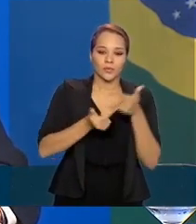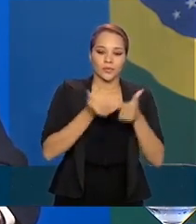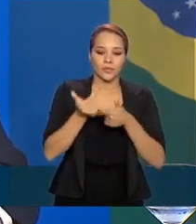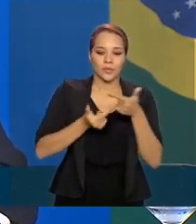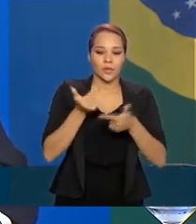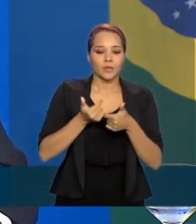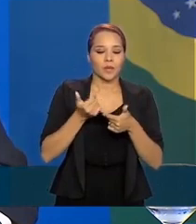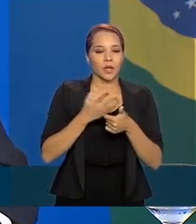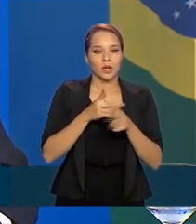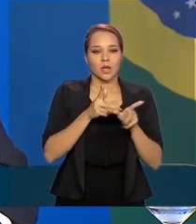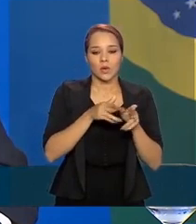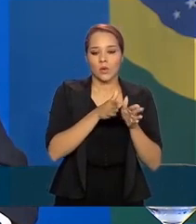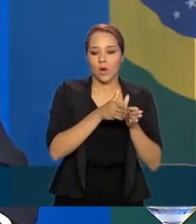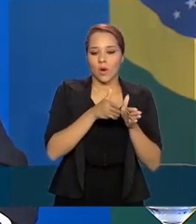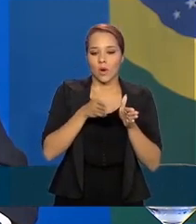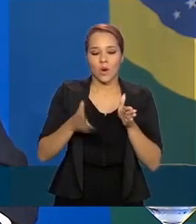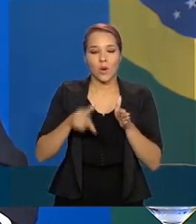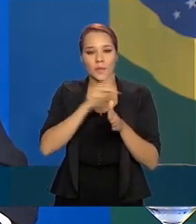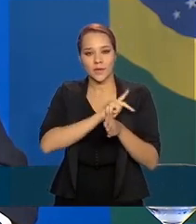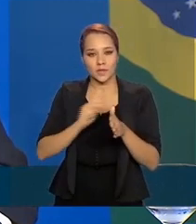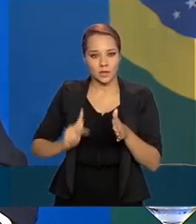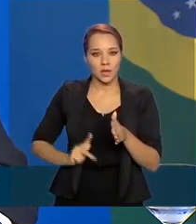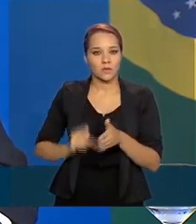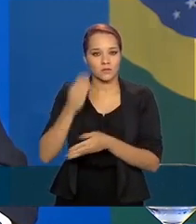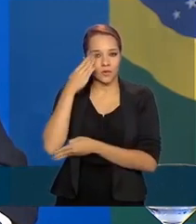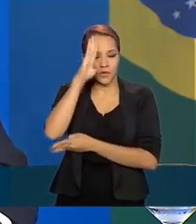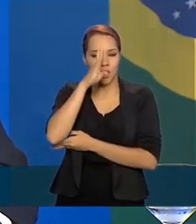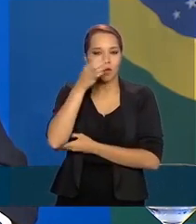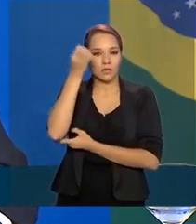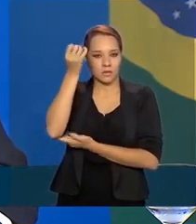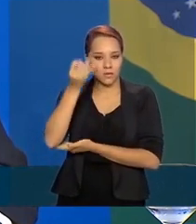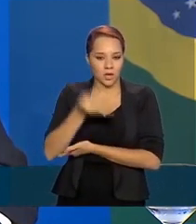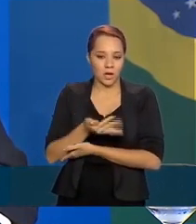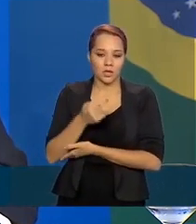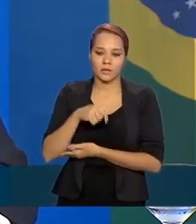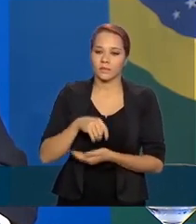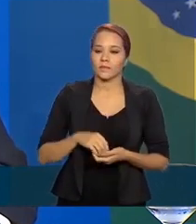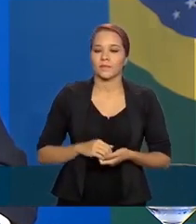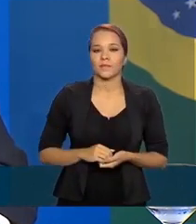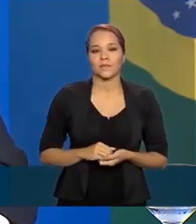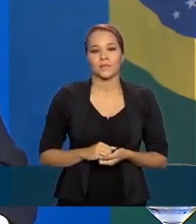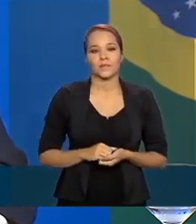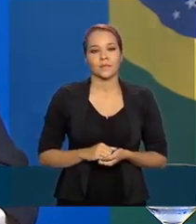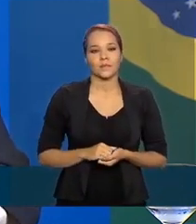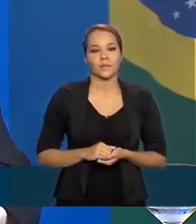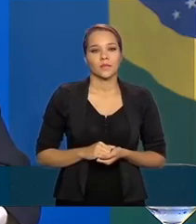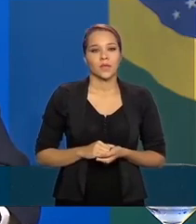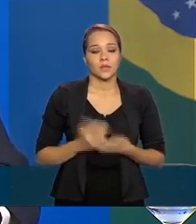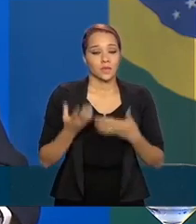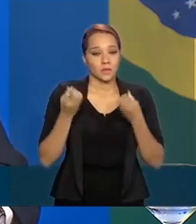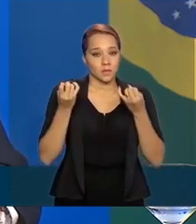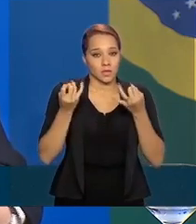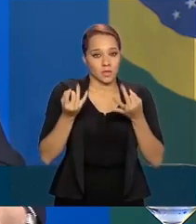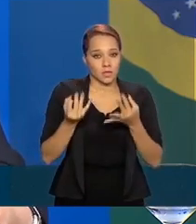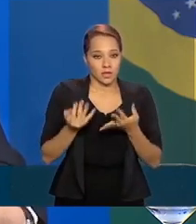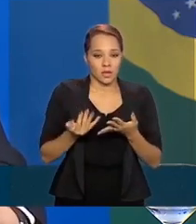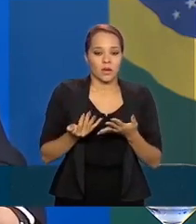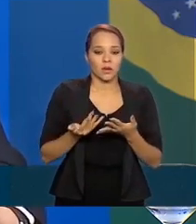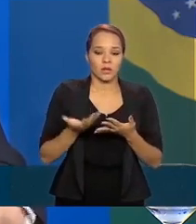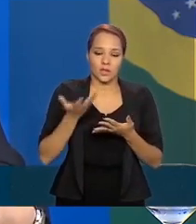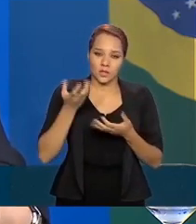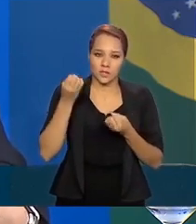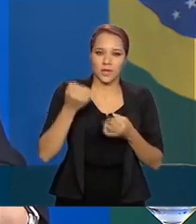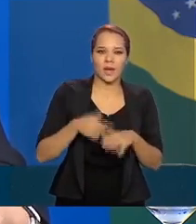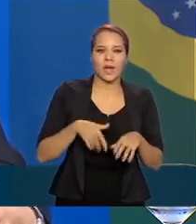na mesma linha que o presidente Bolsonaro tem manifestado aqui. Nessas declarações, já procurei, inclusive, colocar